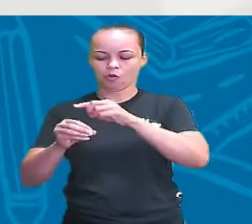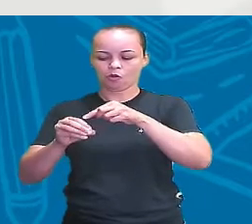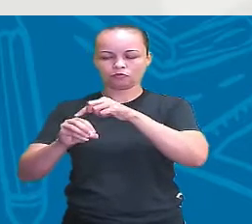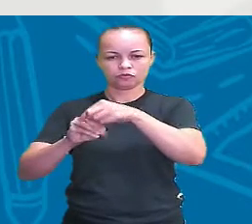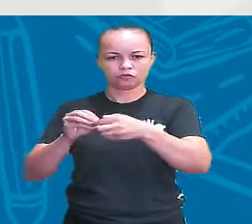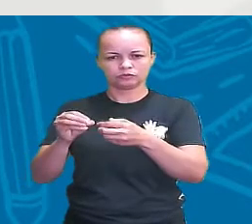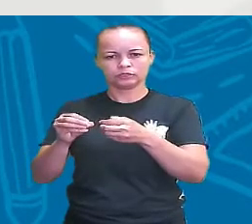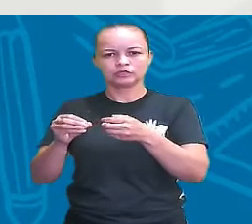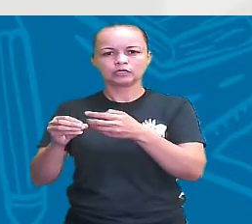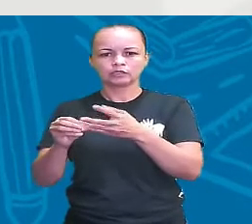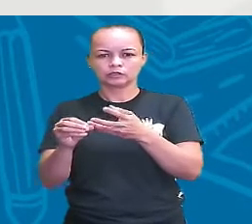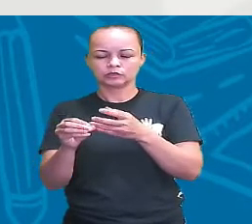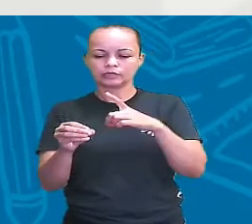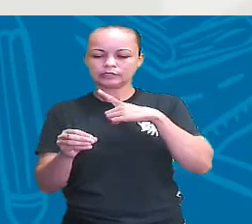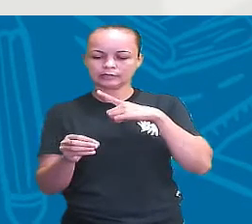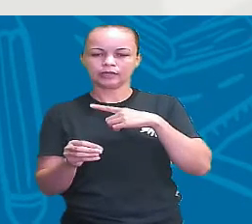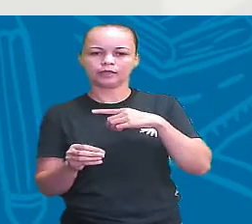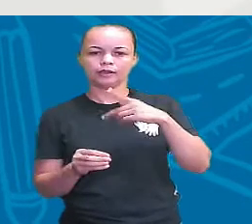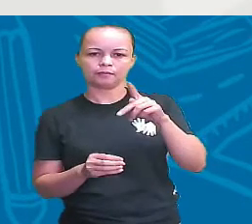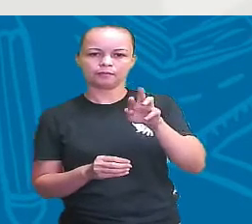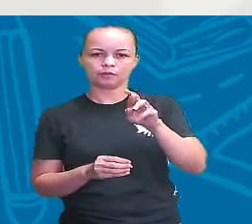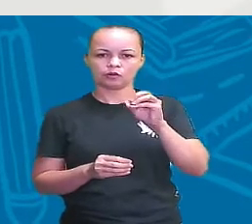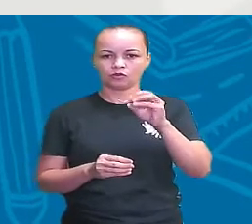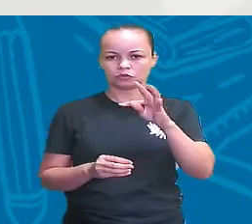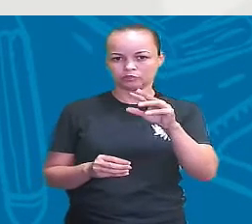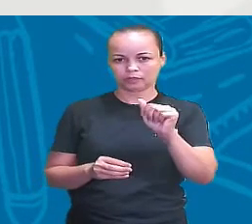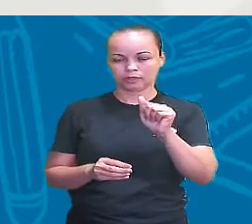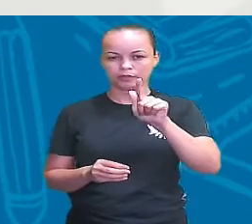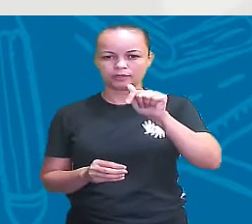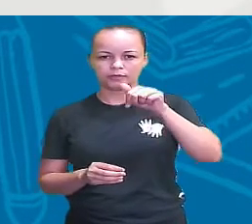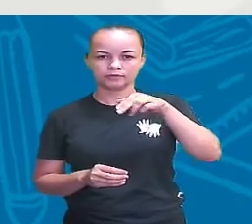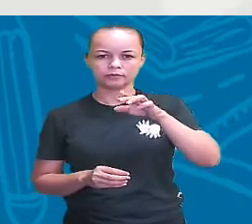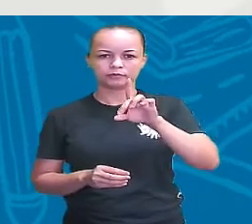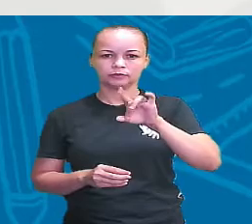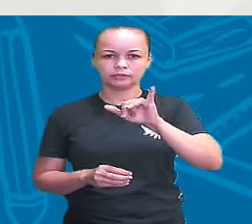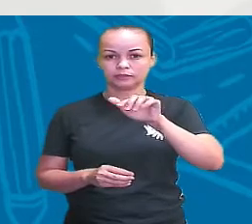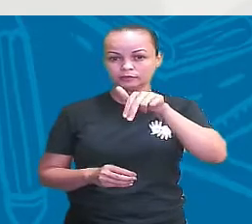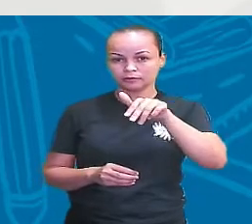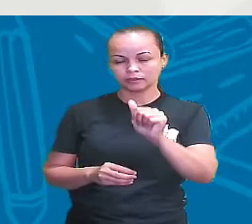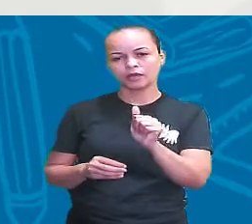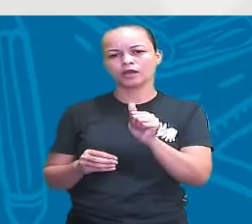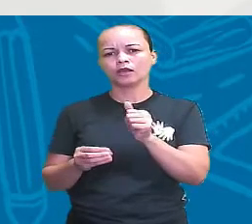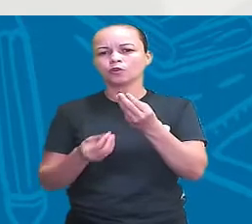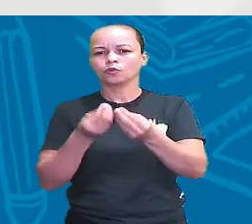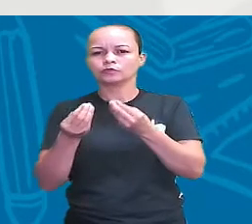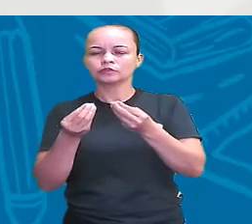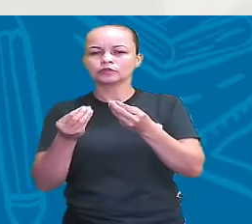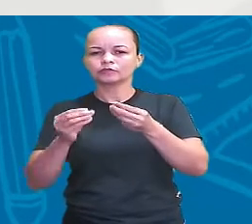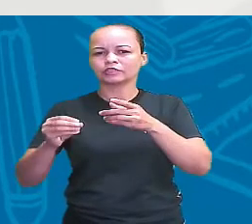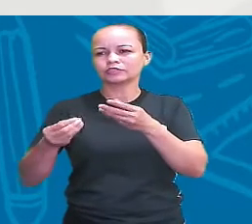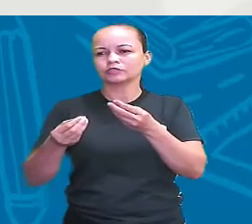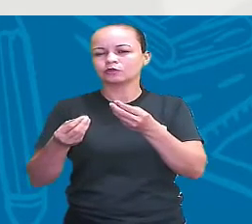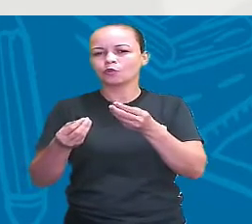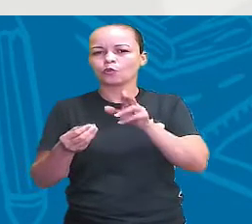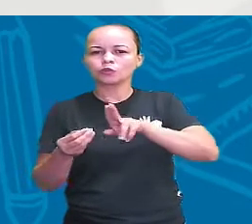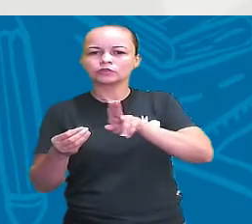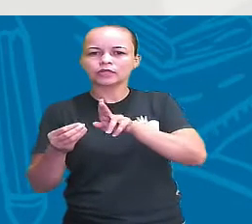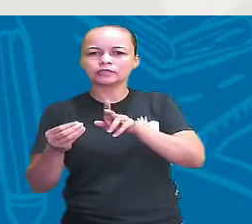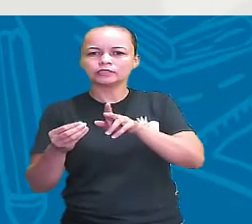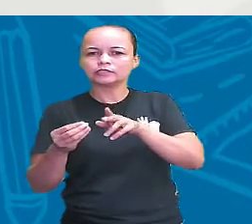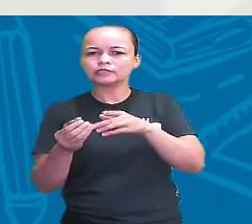marcadores químicos como a prostaglandina, que vai fazer com que os espermatozoides usem isso como se fosse uma espécie de GPS, de